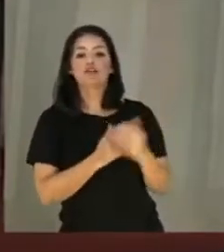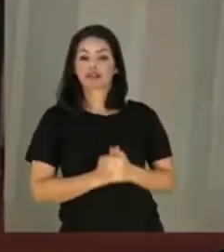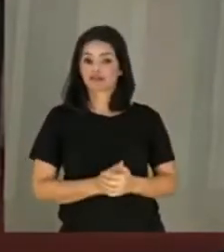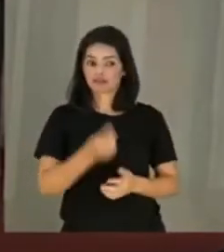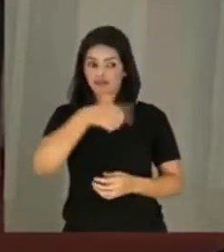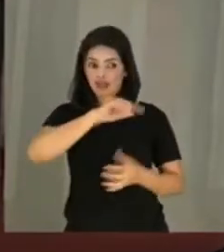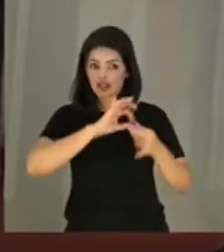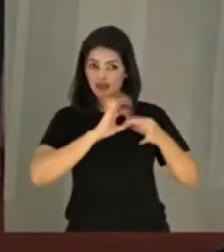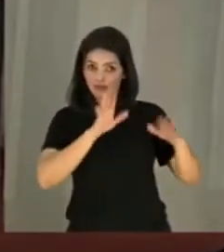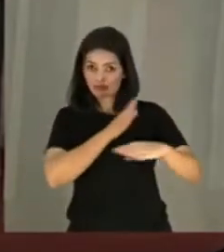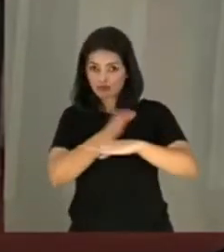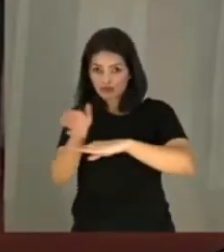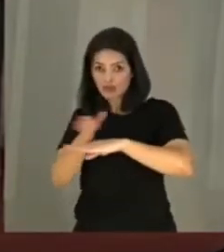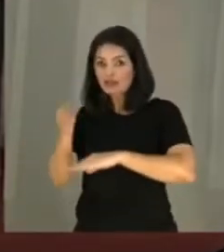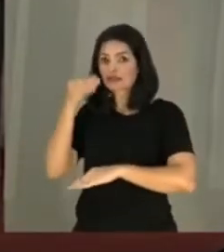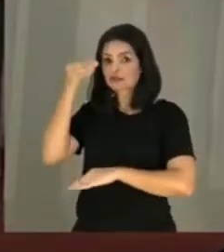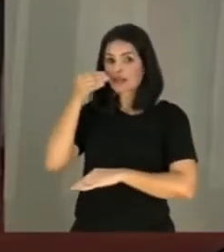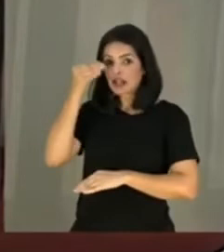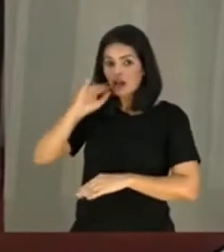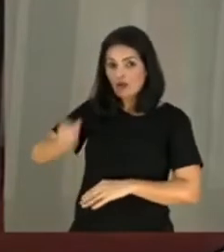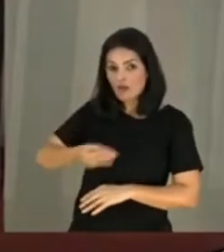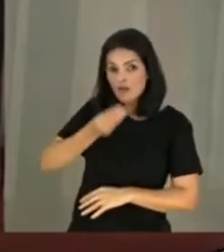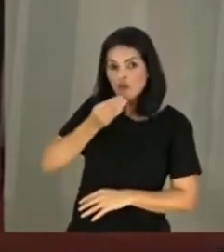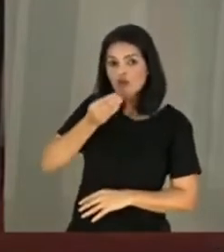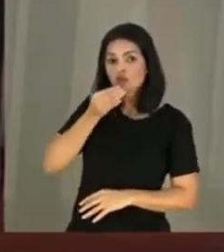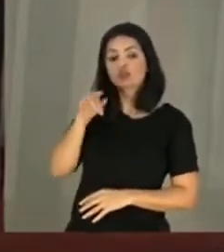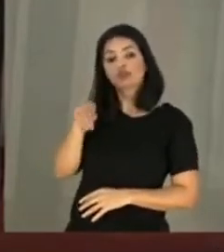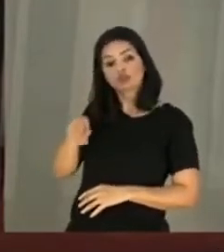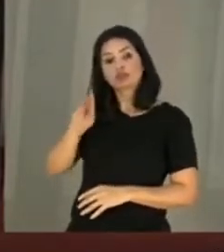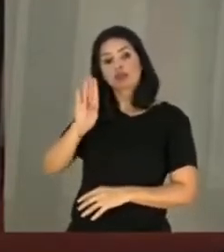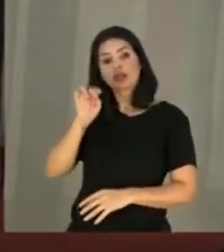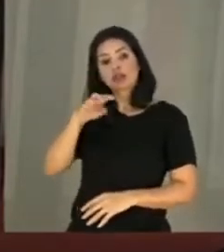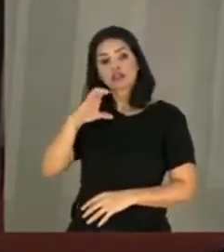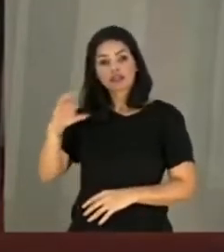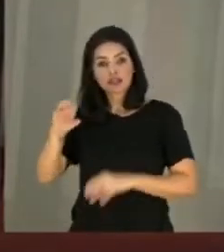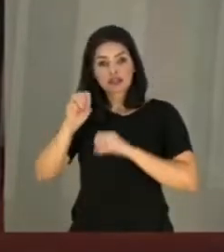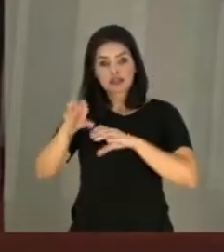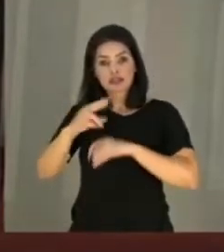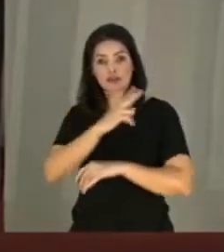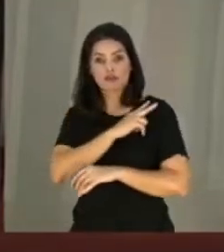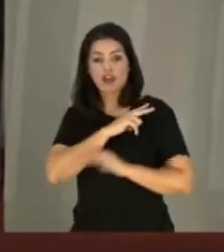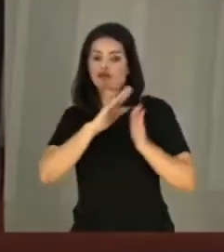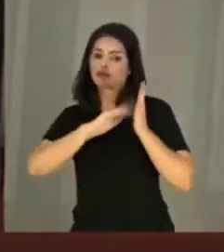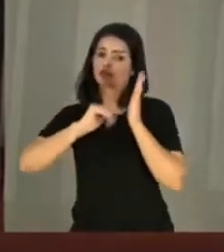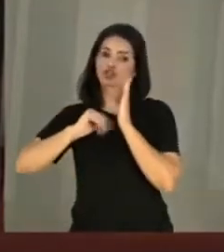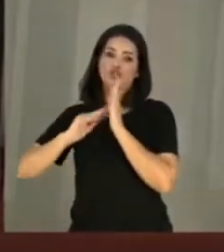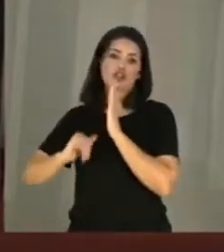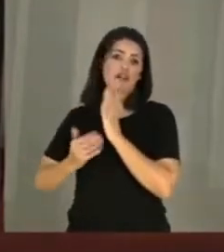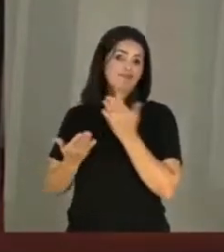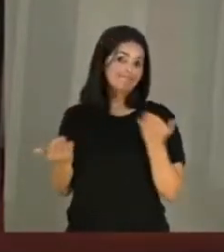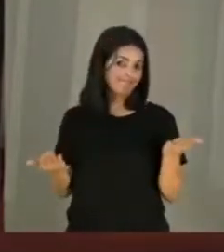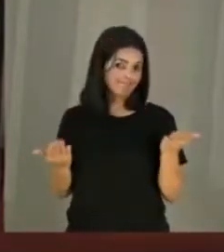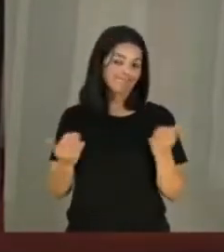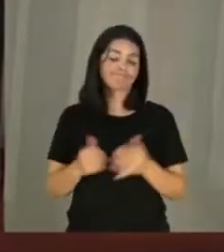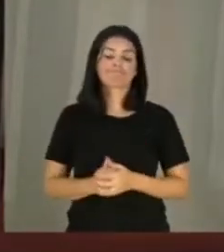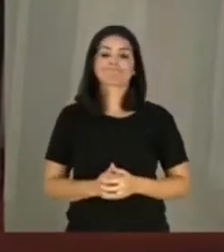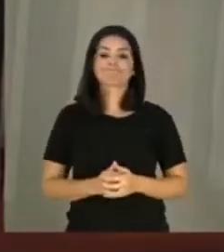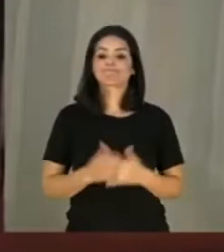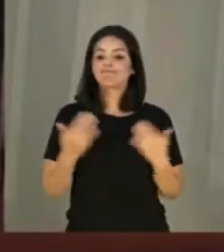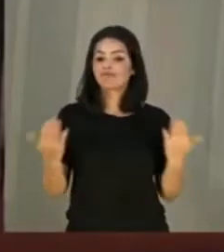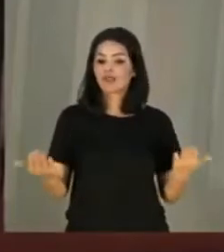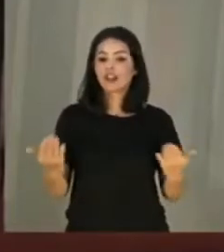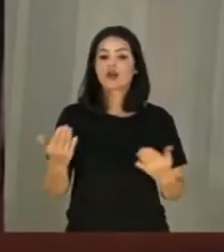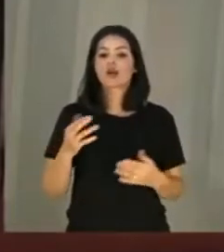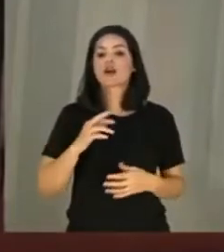ao máximo de experiências através de oportunidades que, com a BNCC do ensino médio, tendem a ser retiradas ou minadas. Não